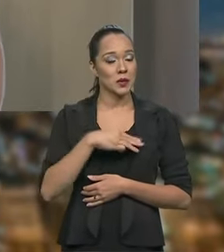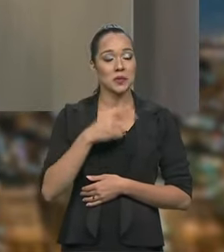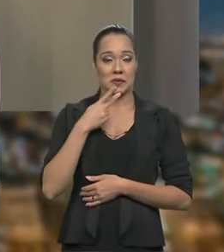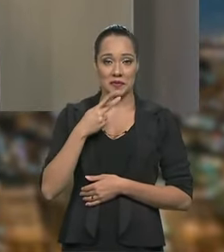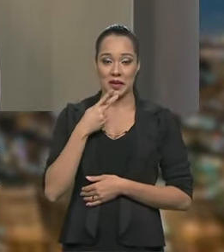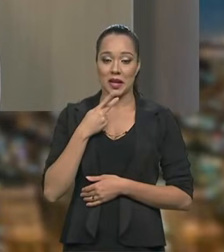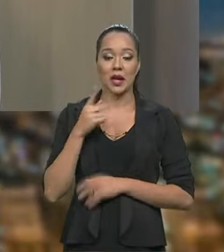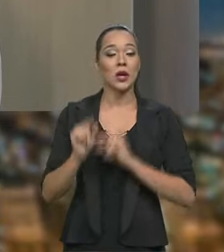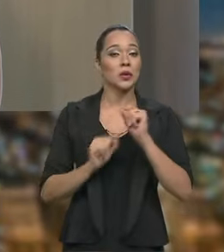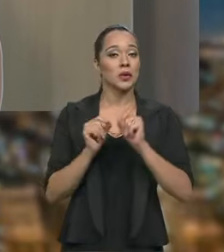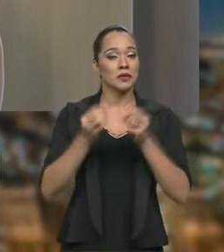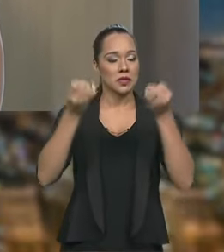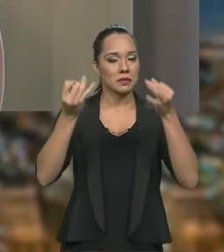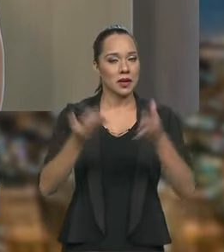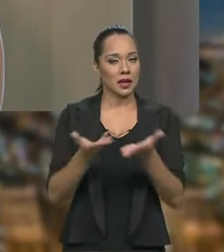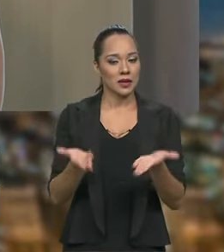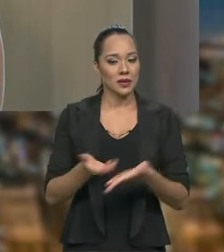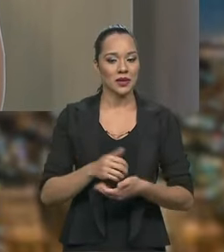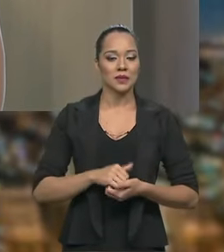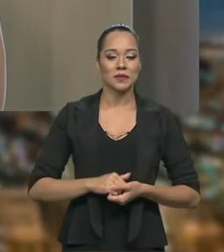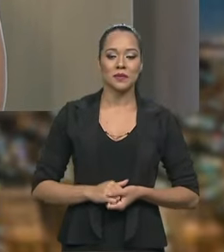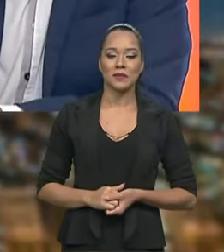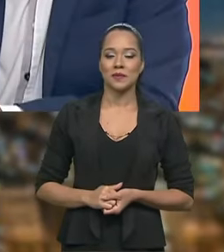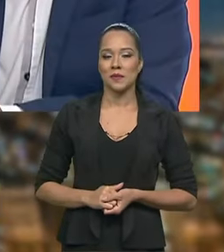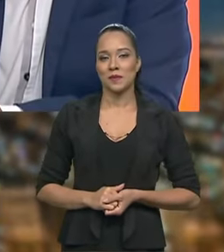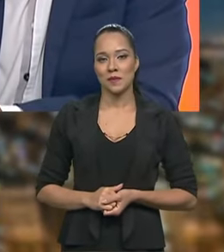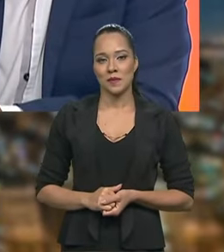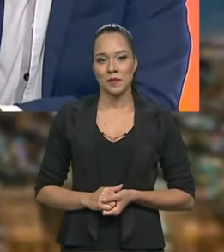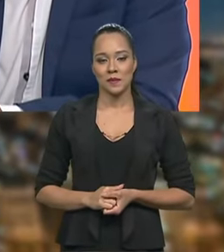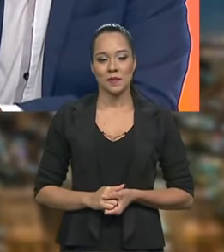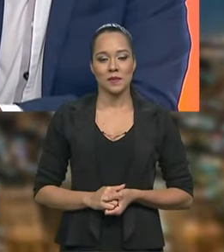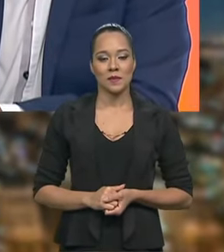considerações sobre o que foi dito. Olha,